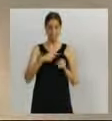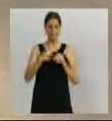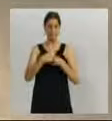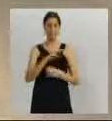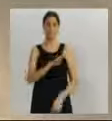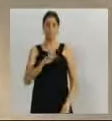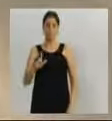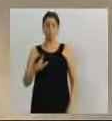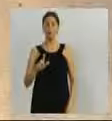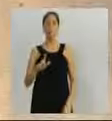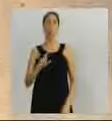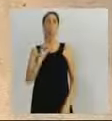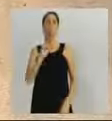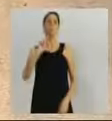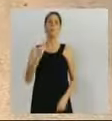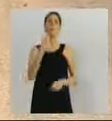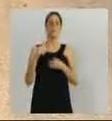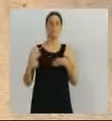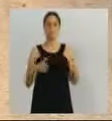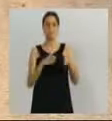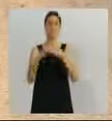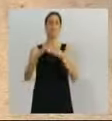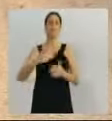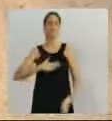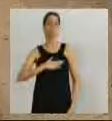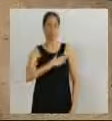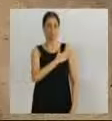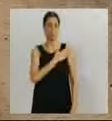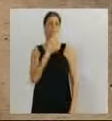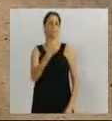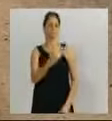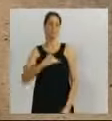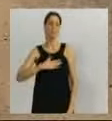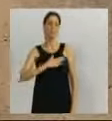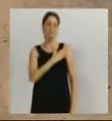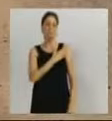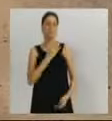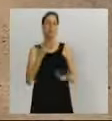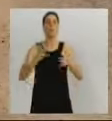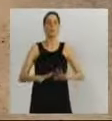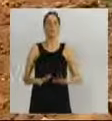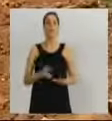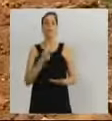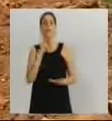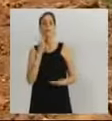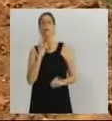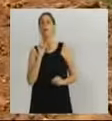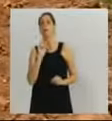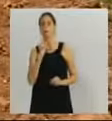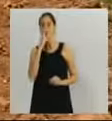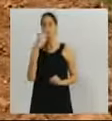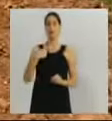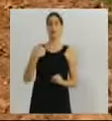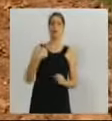um dos nossos primeiros encaminhamentos ao prefeito Napoleão Bernardes, e quando digo isso, não quero ser o pai desta